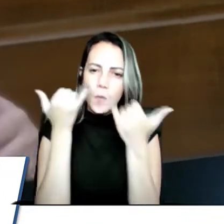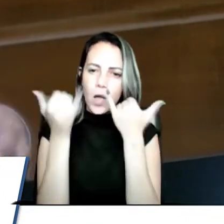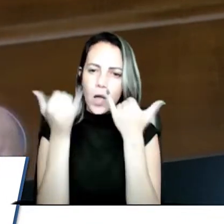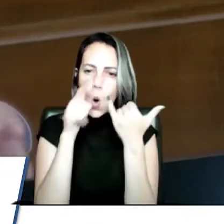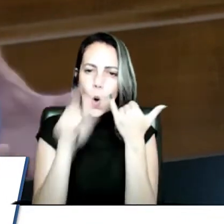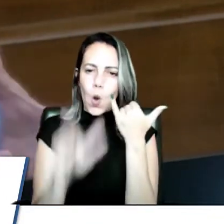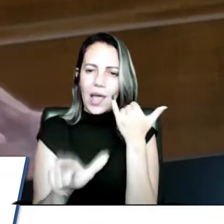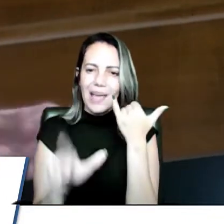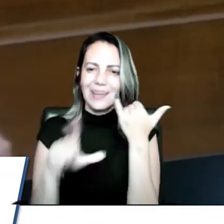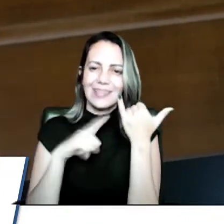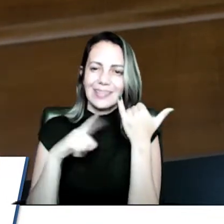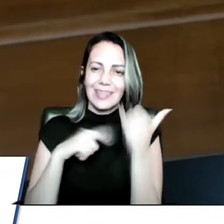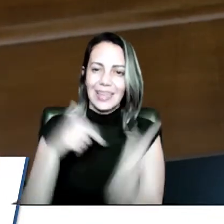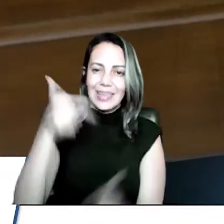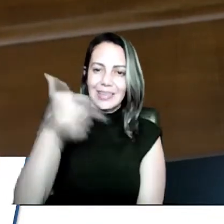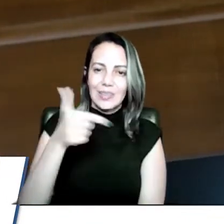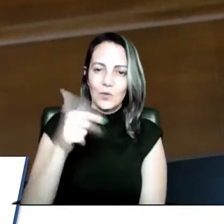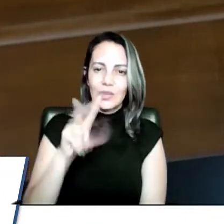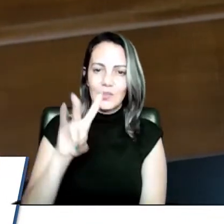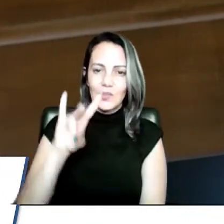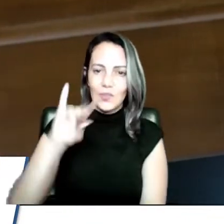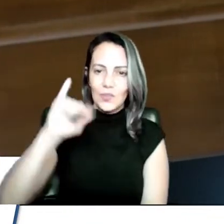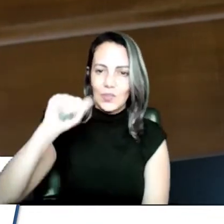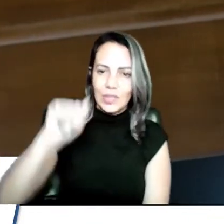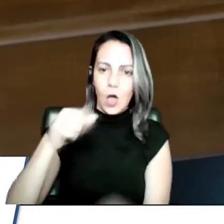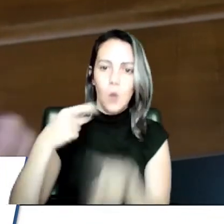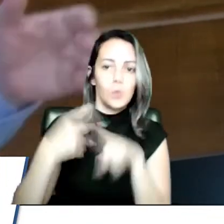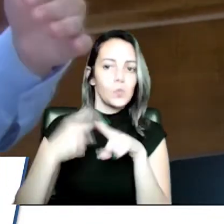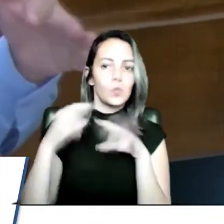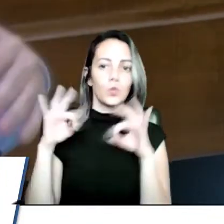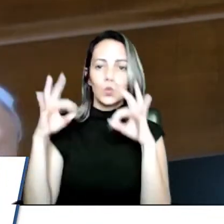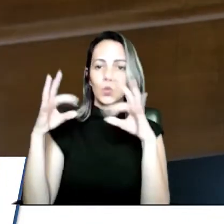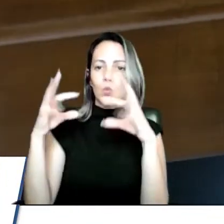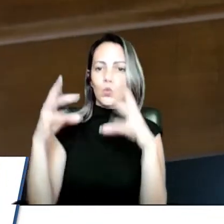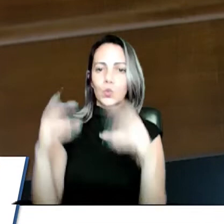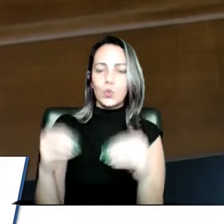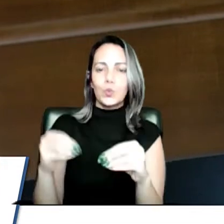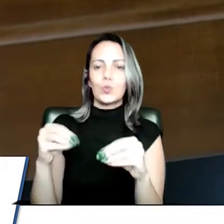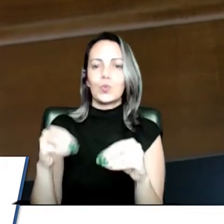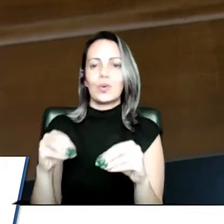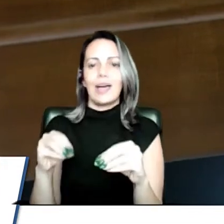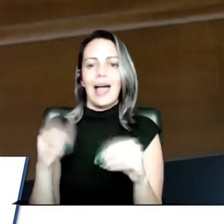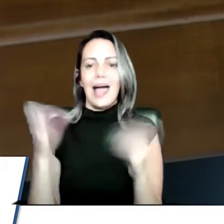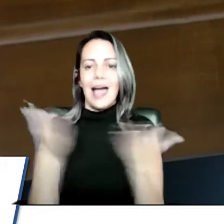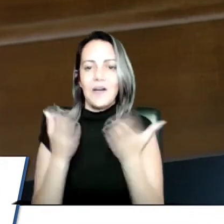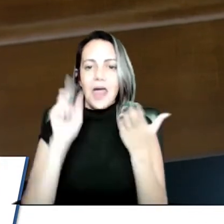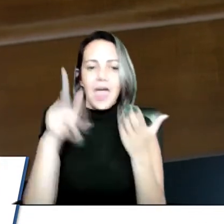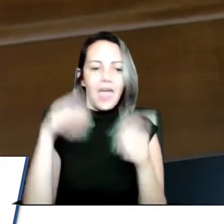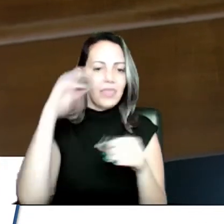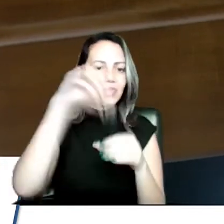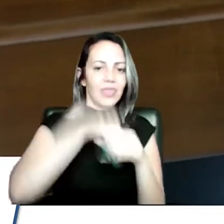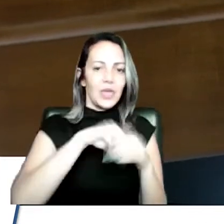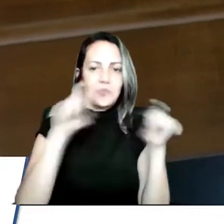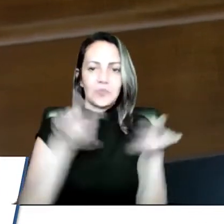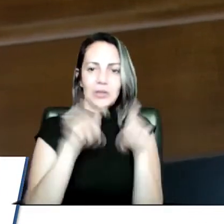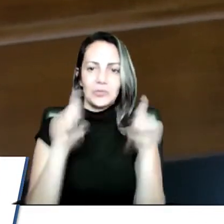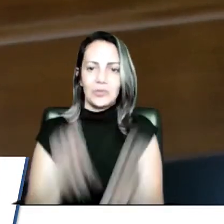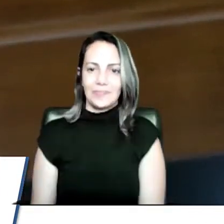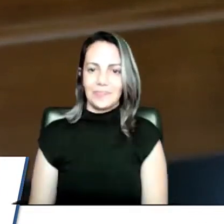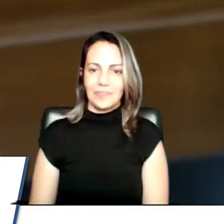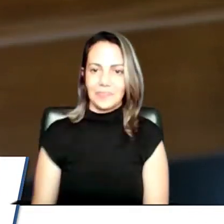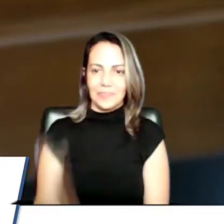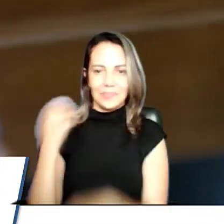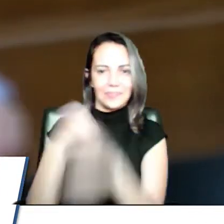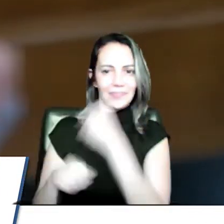tem, porque tudo está se tornando informatizado. No final do ano passado, gente teve vários problemas de pessoas que precisavam regularizar o IPTU